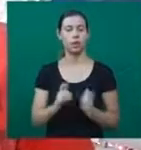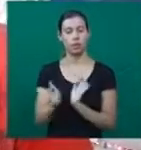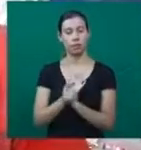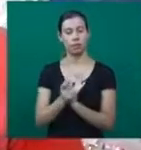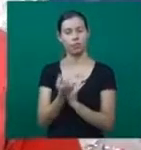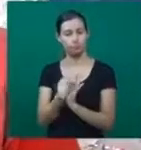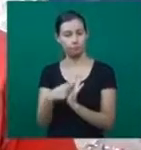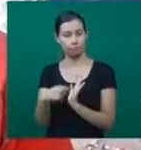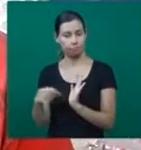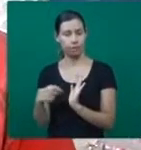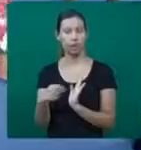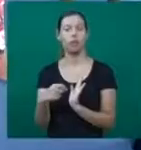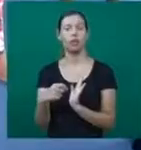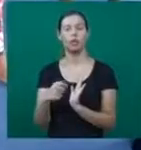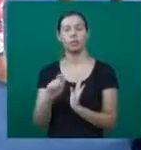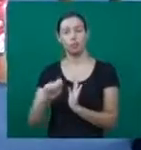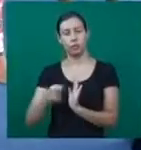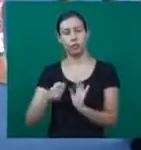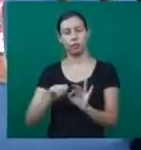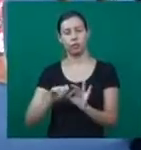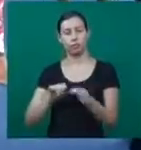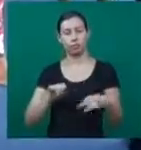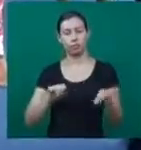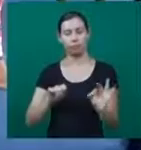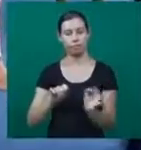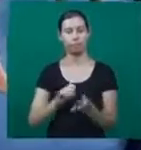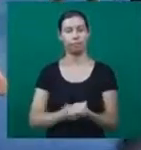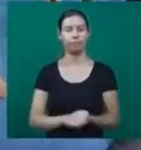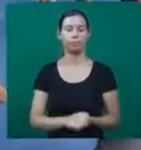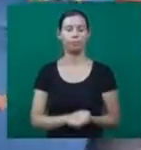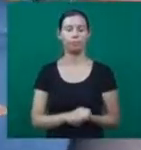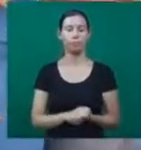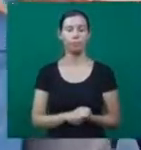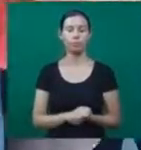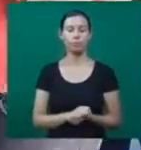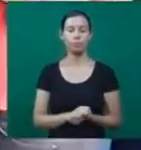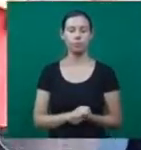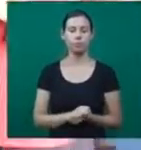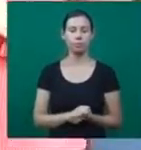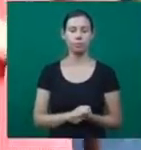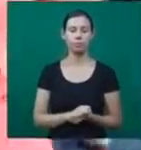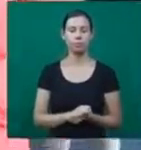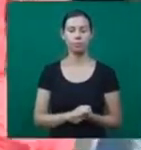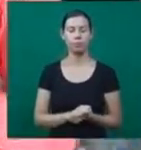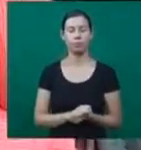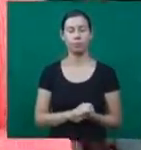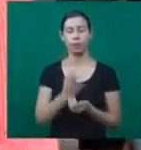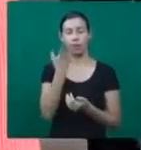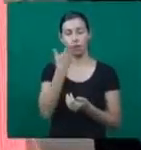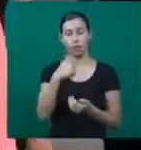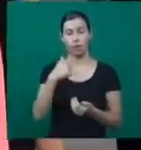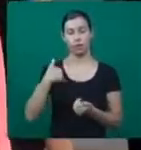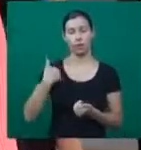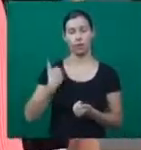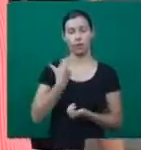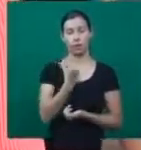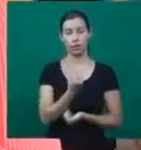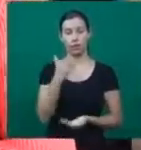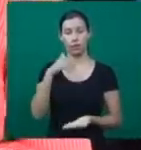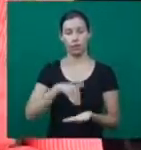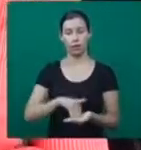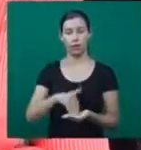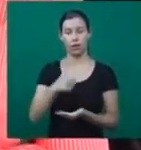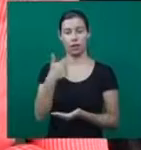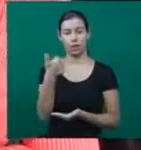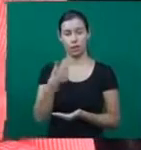mãe e também um chaveiro. Podem participar do projeto crianças a partir de 6 anos de idade até 15 anos e